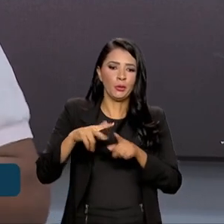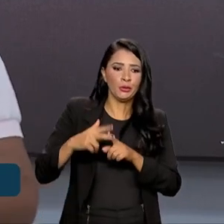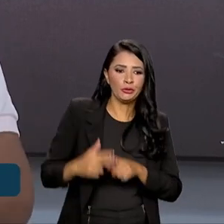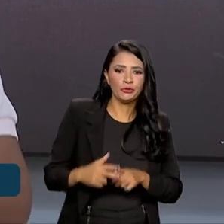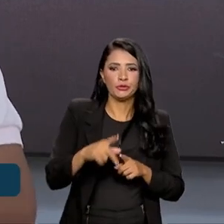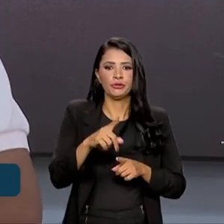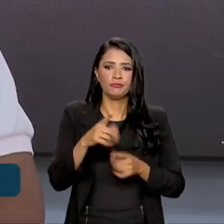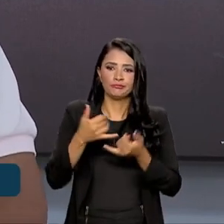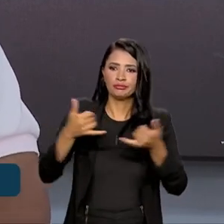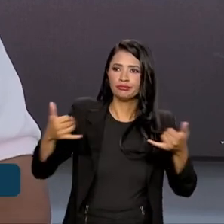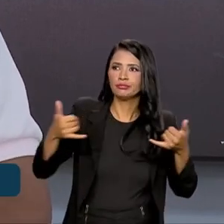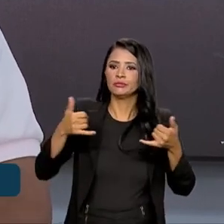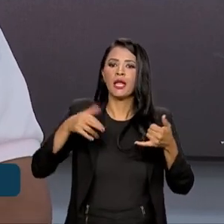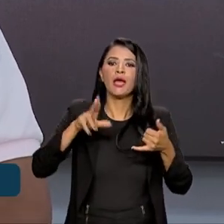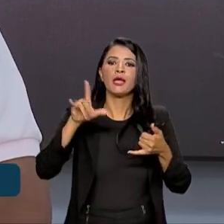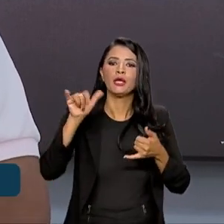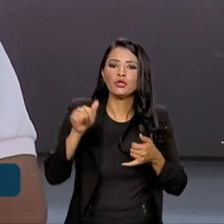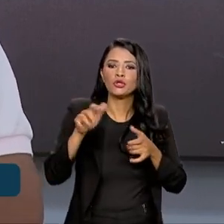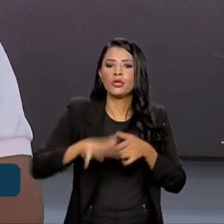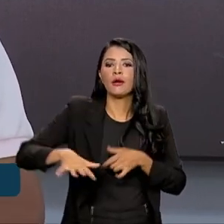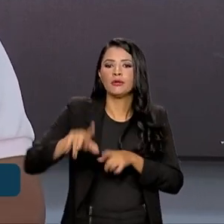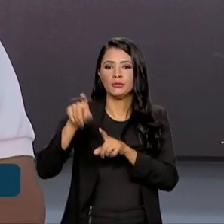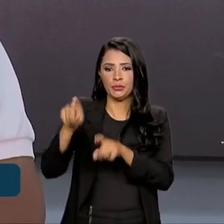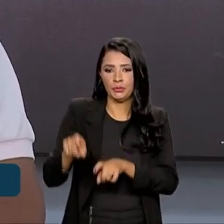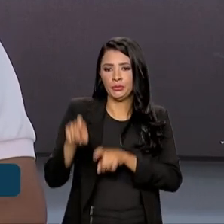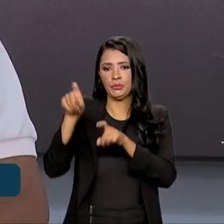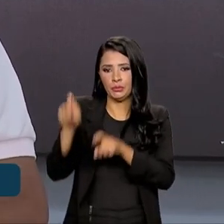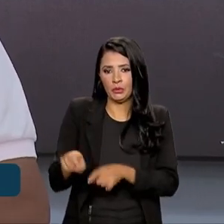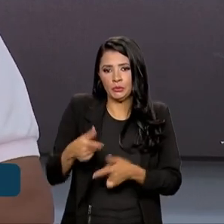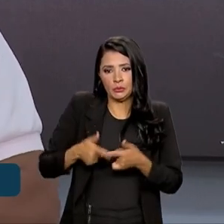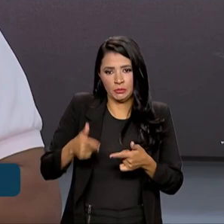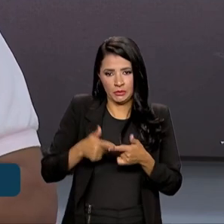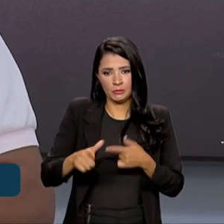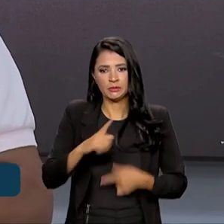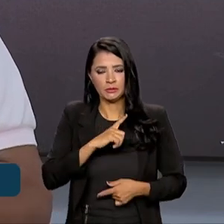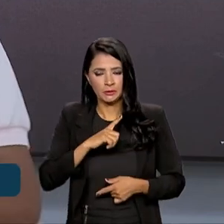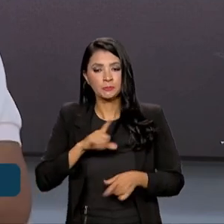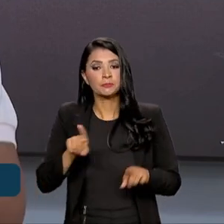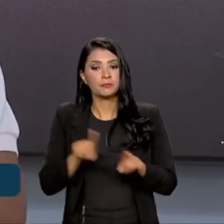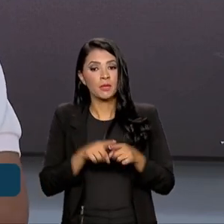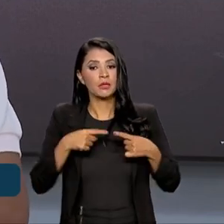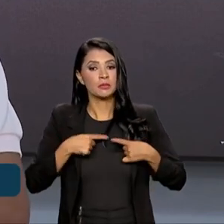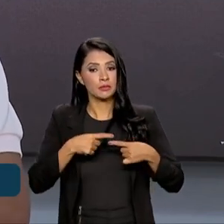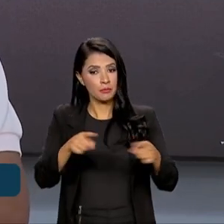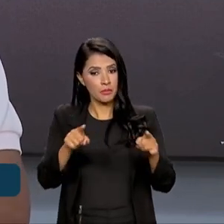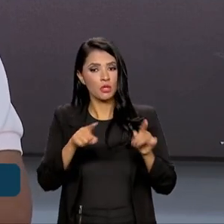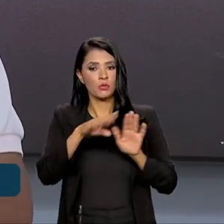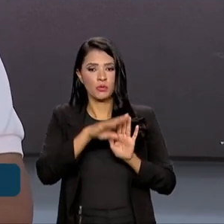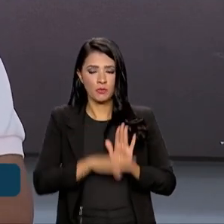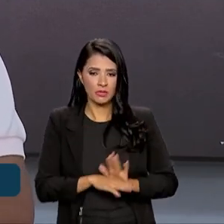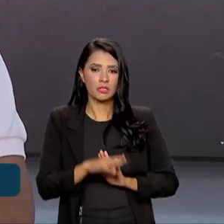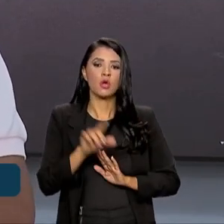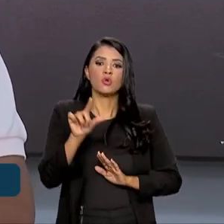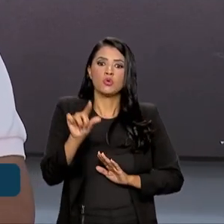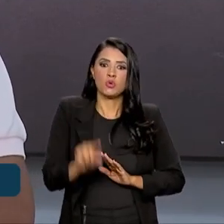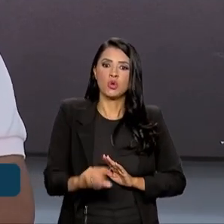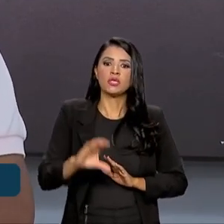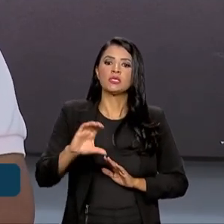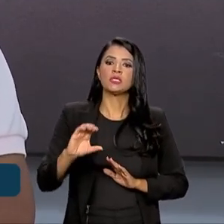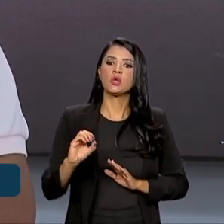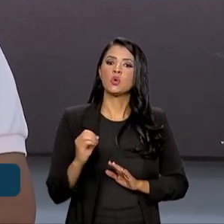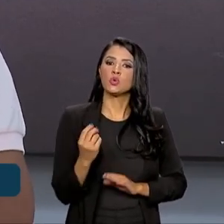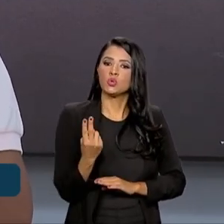da rede na zona rural. Nós temos também o lançamento do programa de descarbonização da Amazônia.